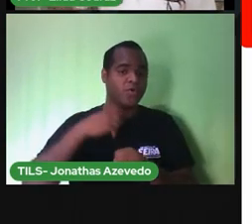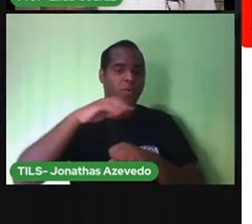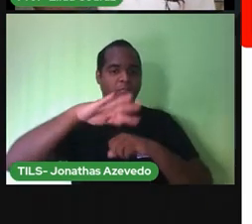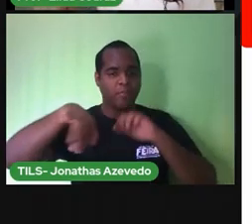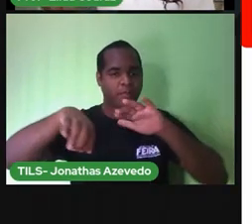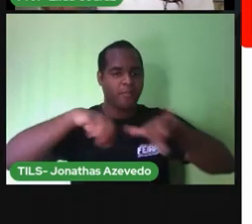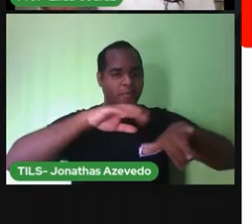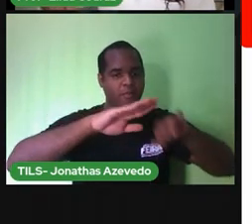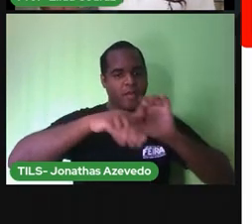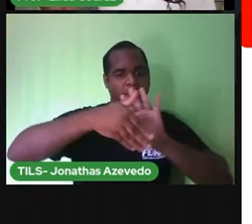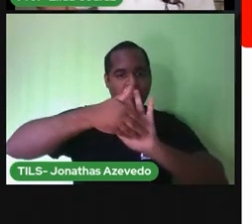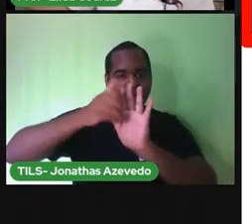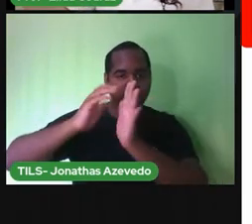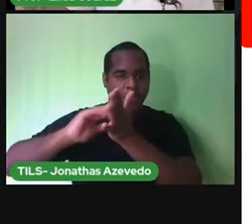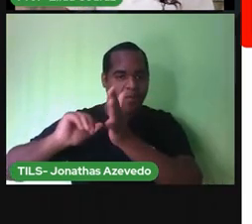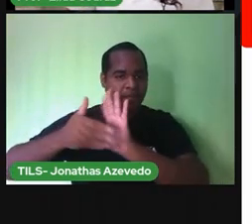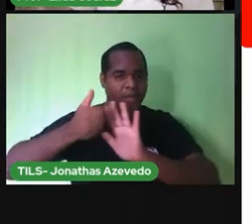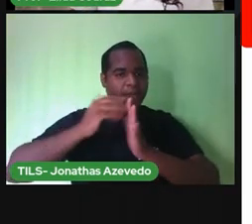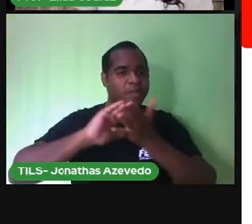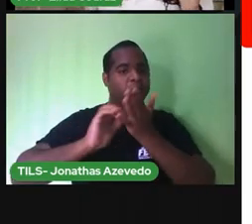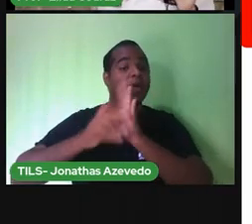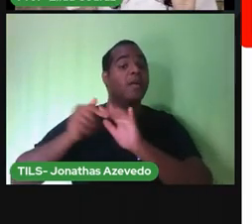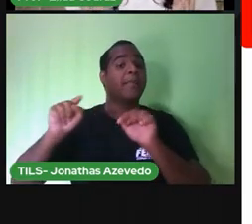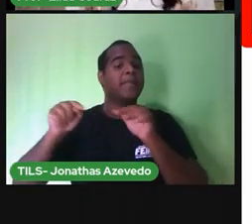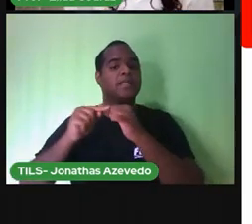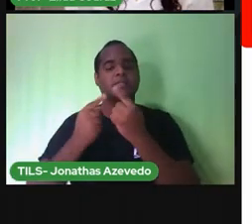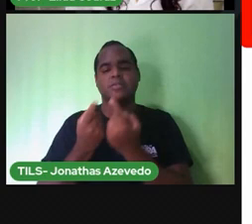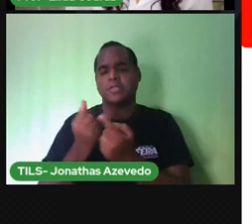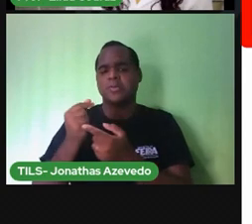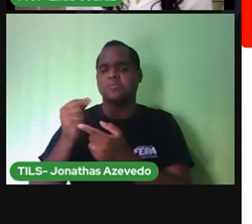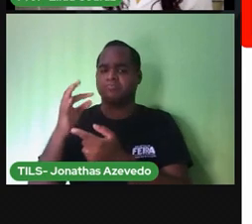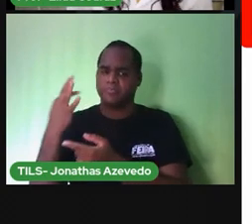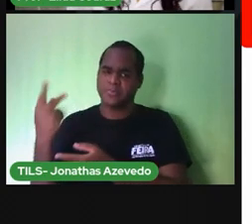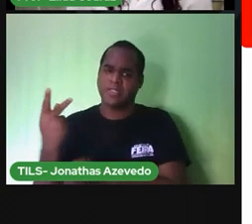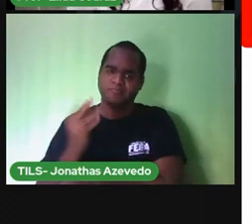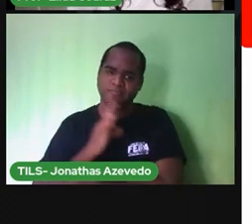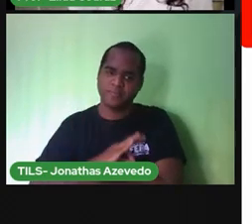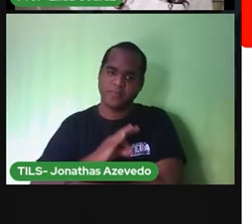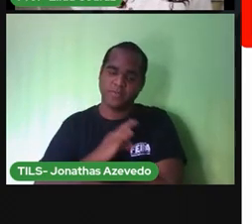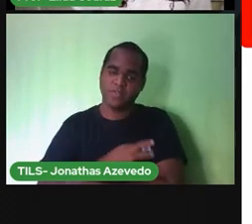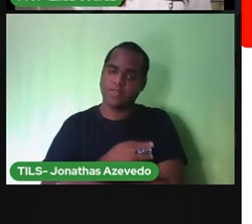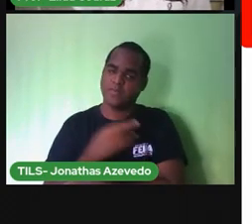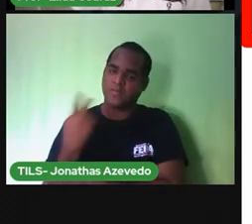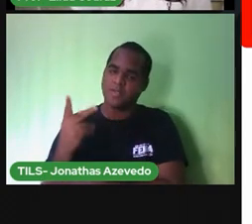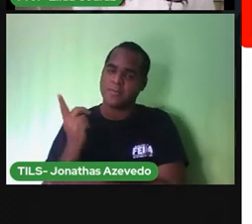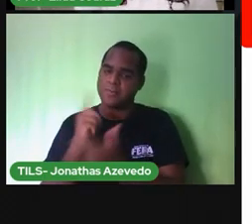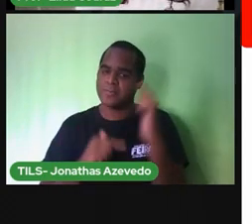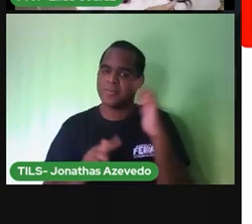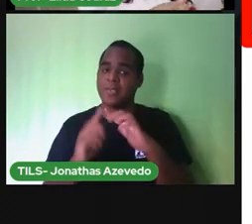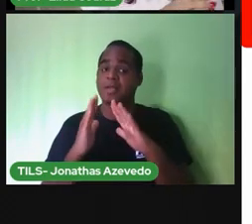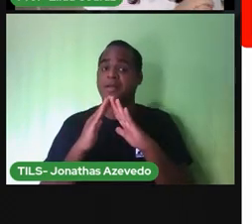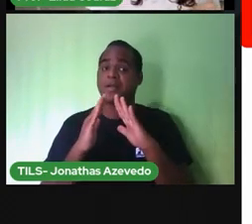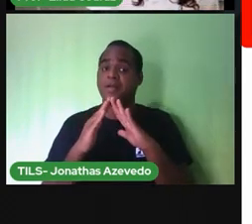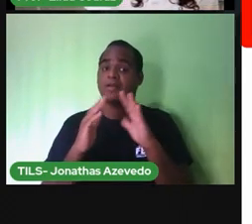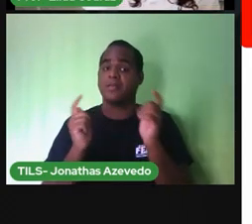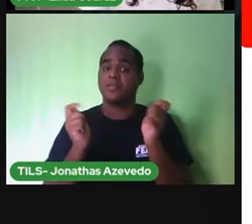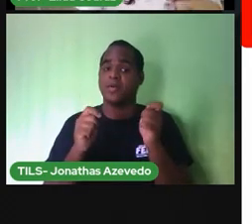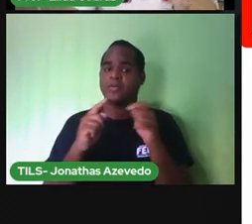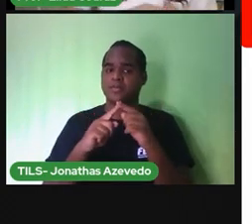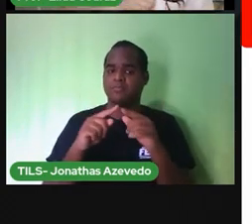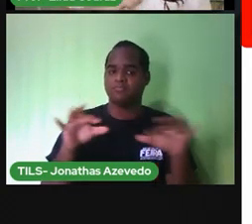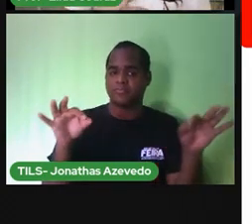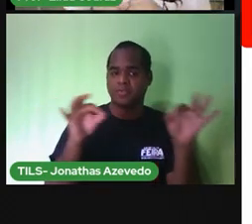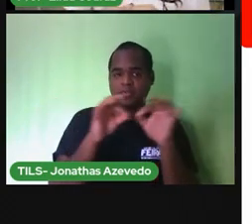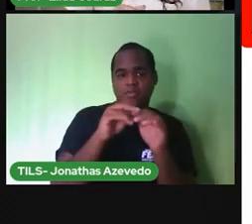o lixo para poder ter uma renda extra mas se você separar o lixo desde casa um saquinho para